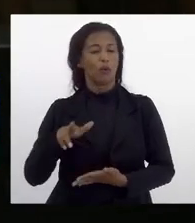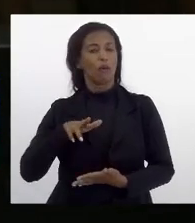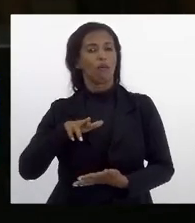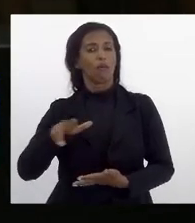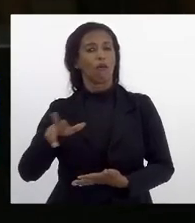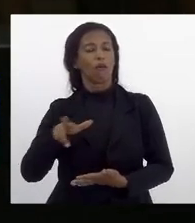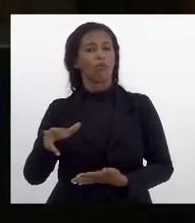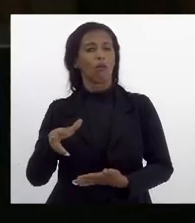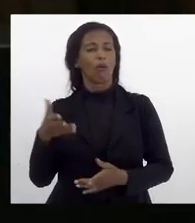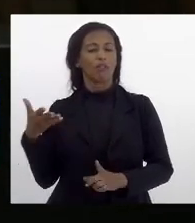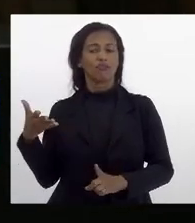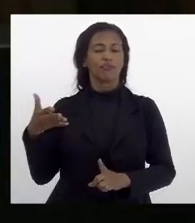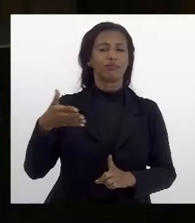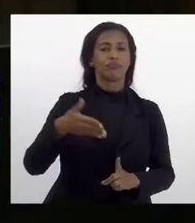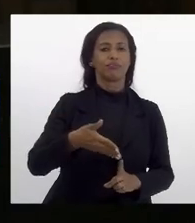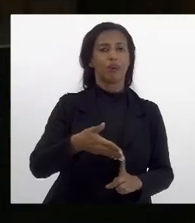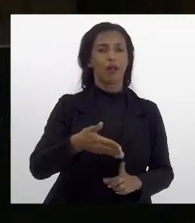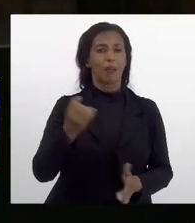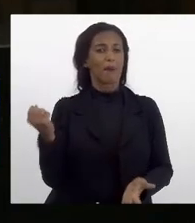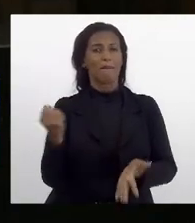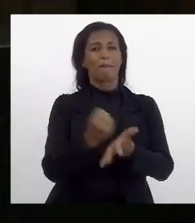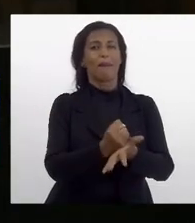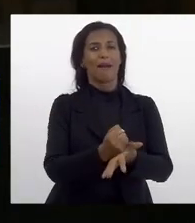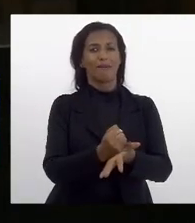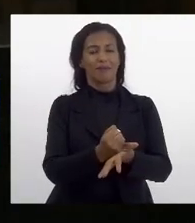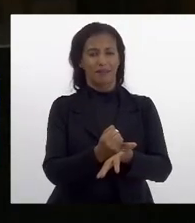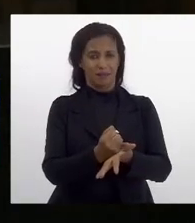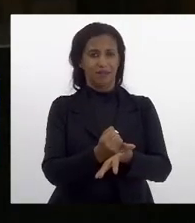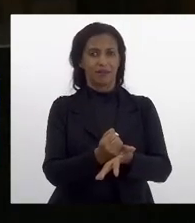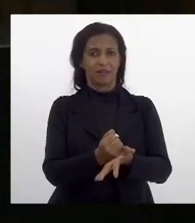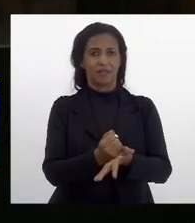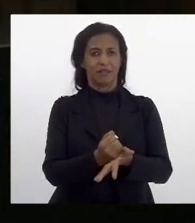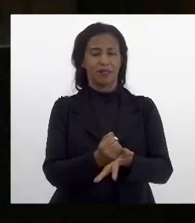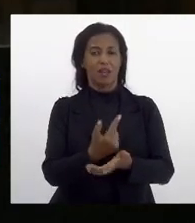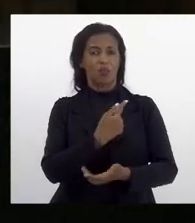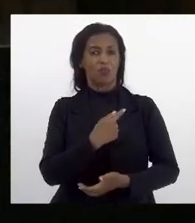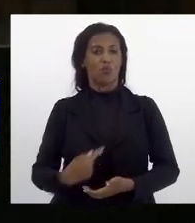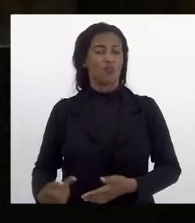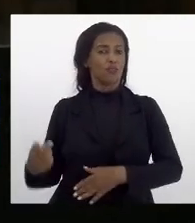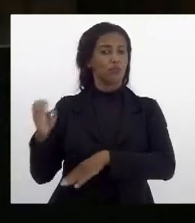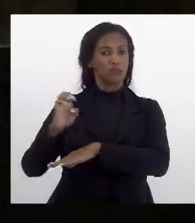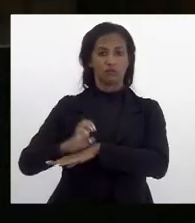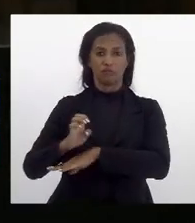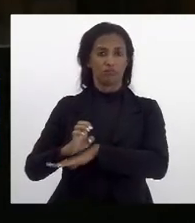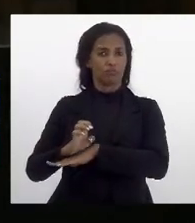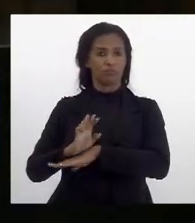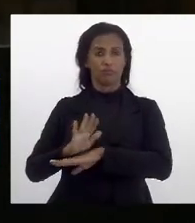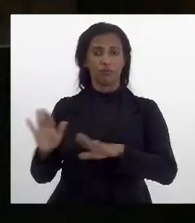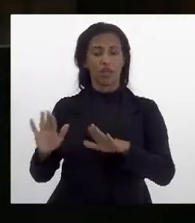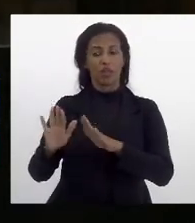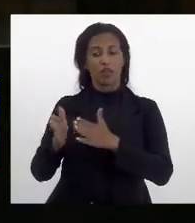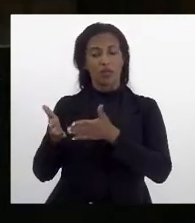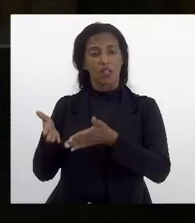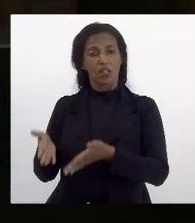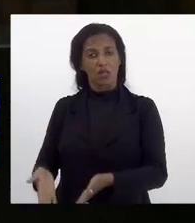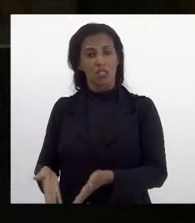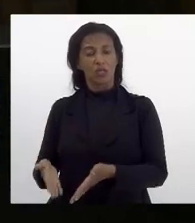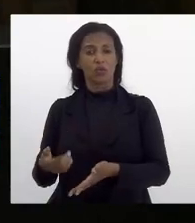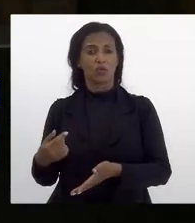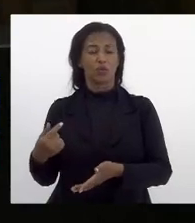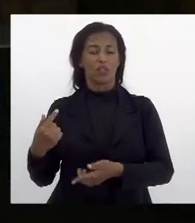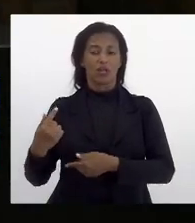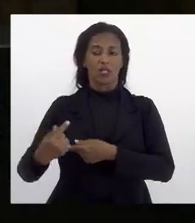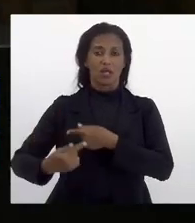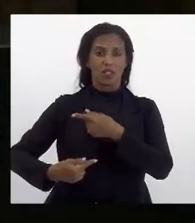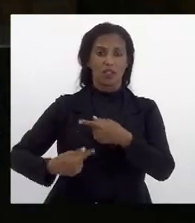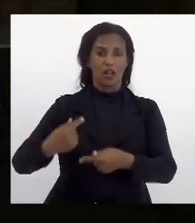ataca diretamente não impacta diretamente ao governo estadual isso ia gerar um